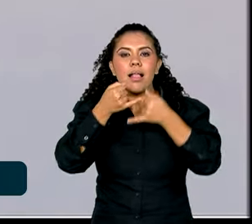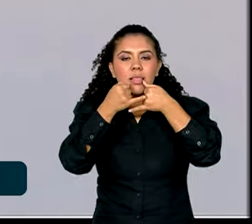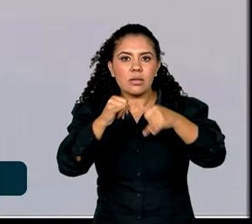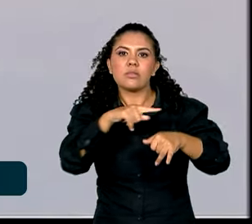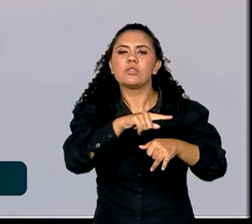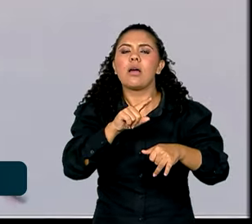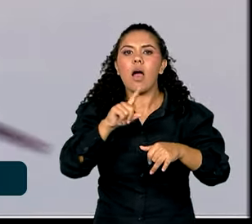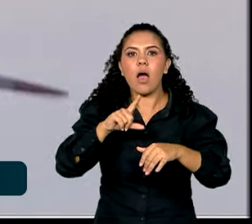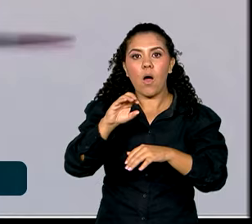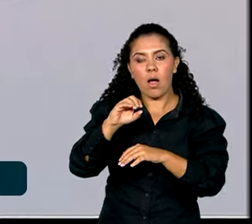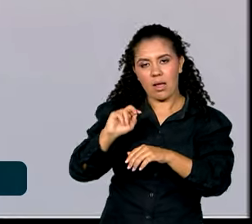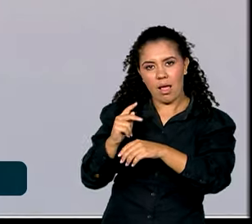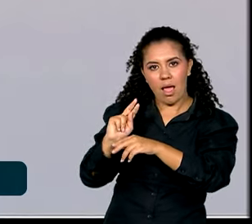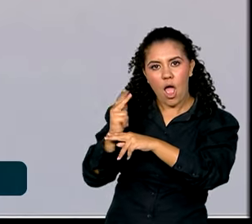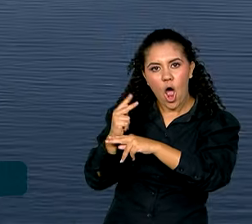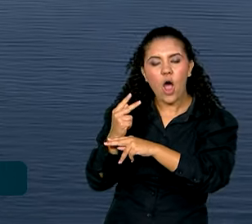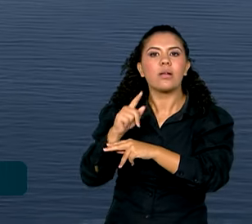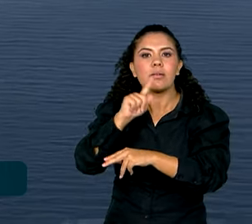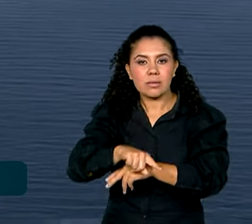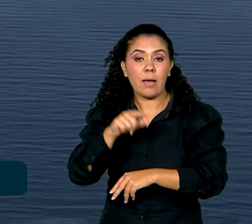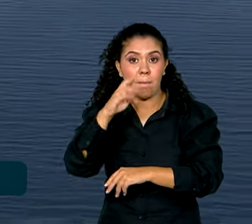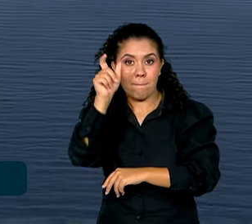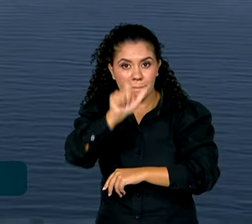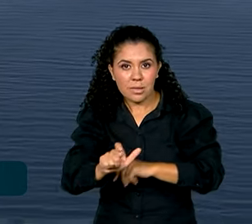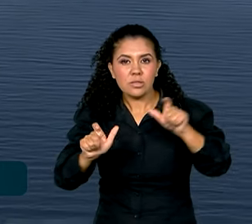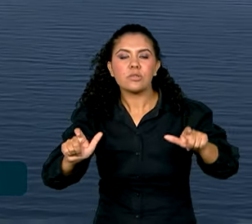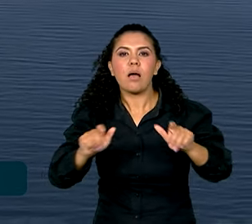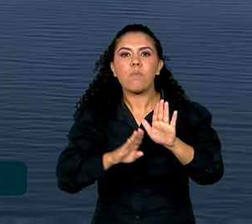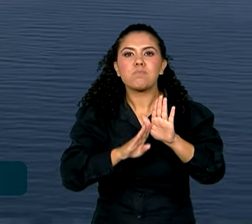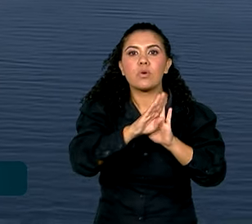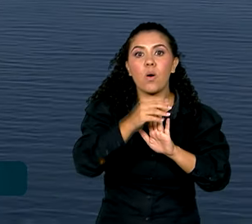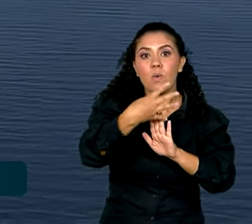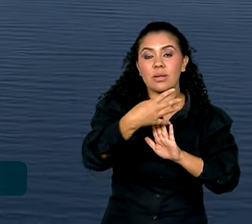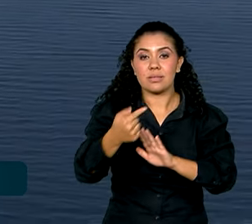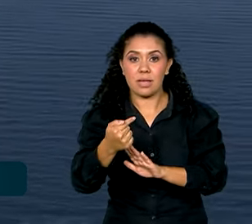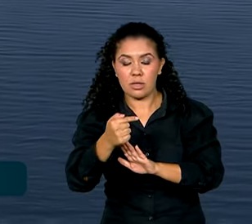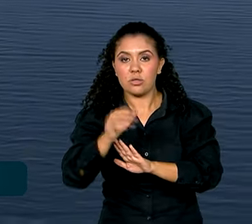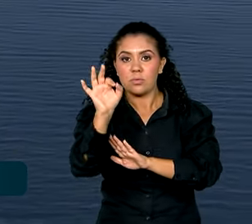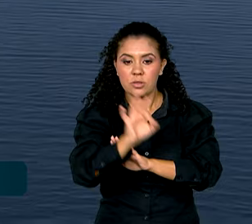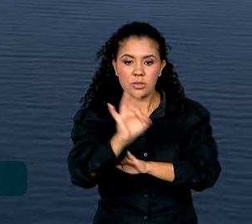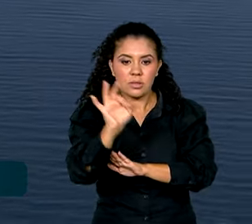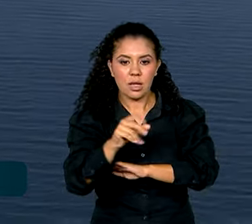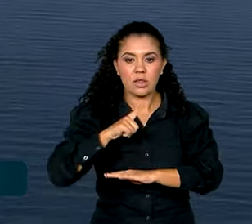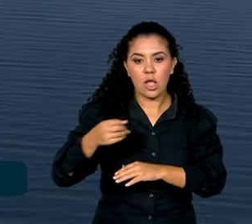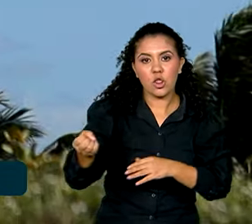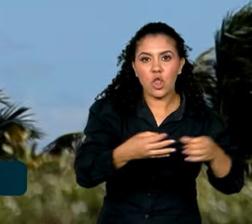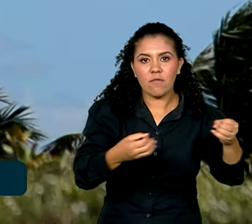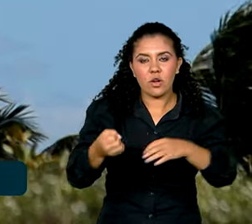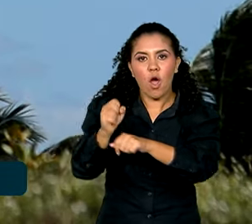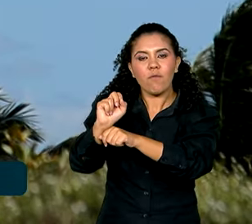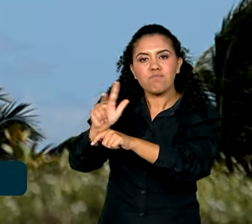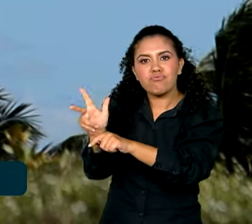razões do superávit energético brasileiro, com aumento de 47,65% das novas instalações.